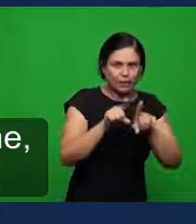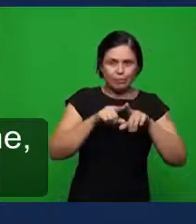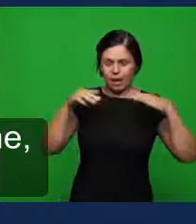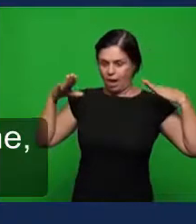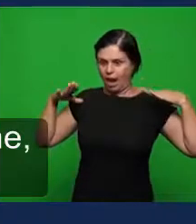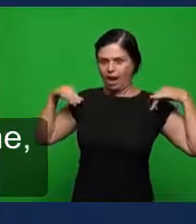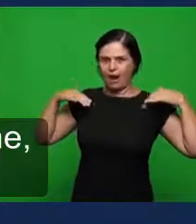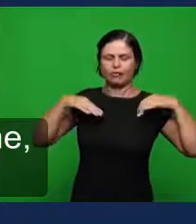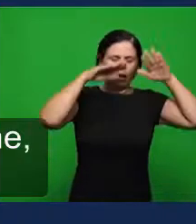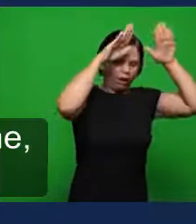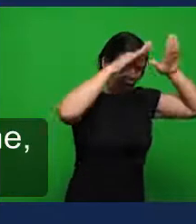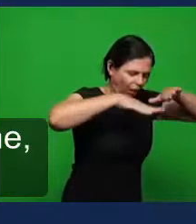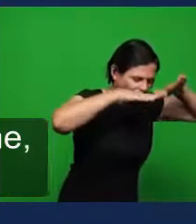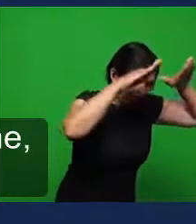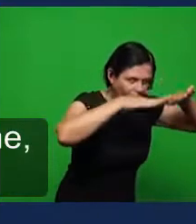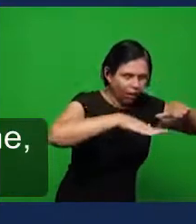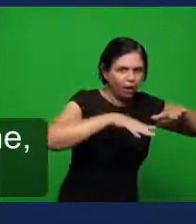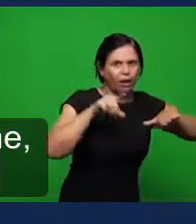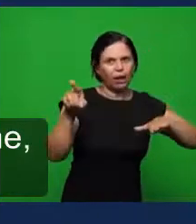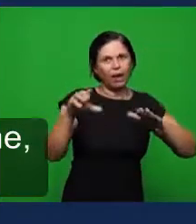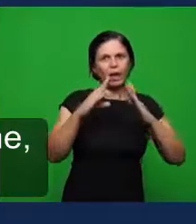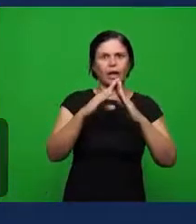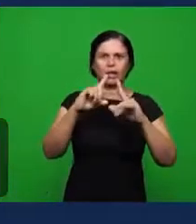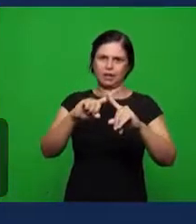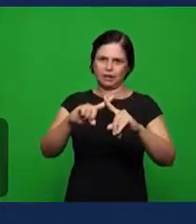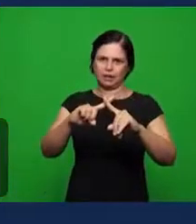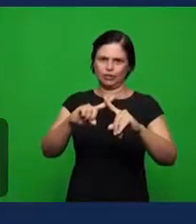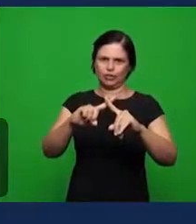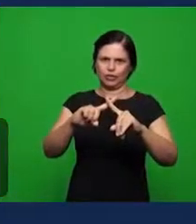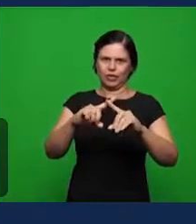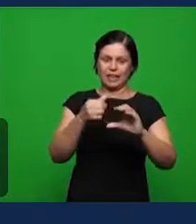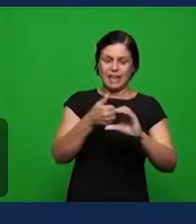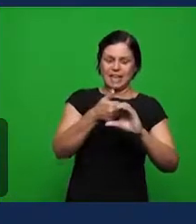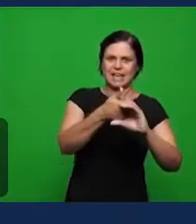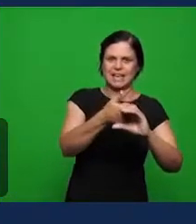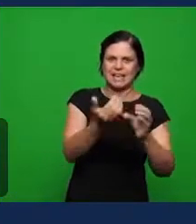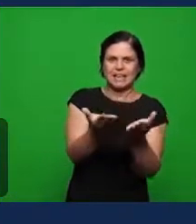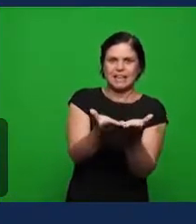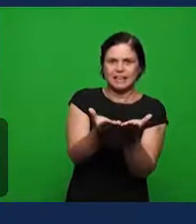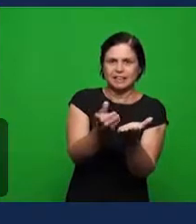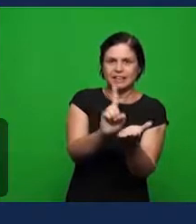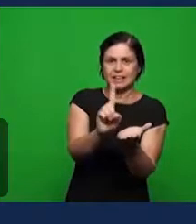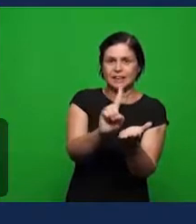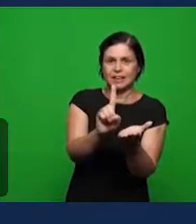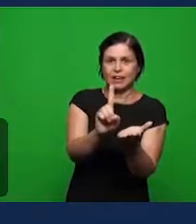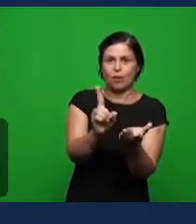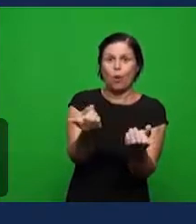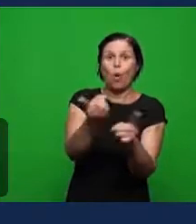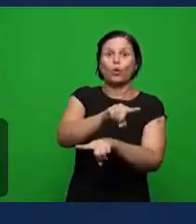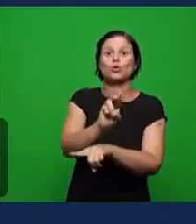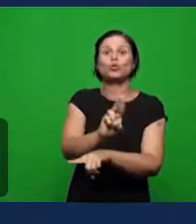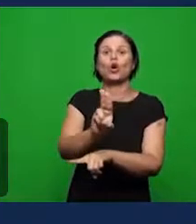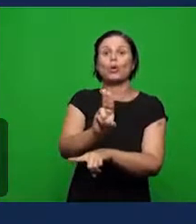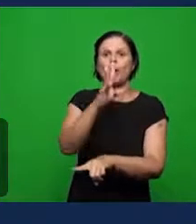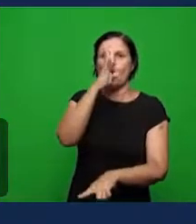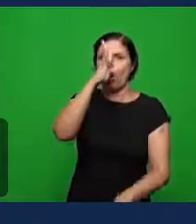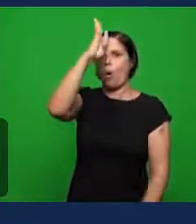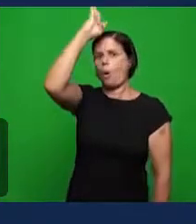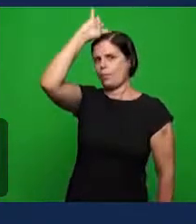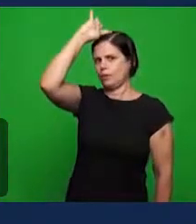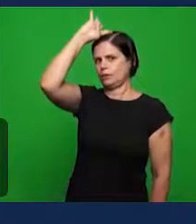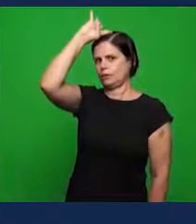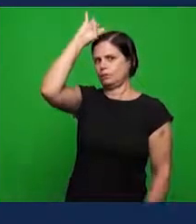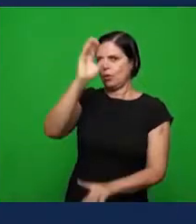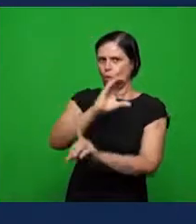recebe outro nome medicristão ela passa a ser romana o